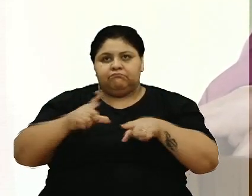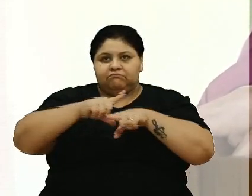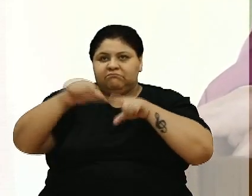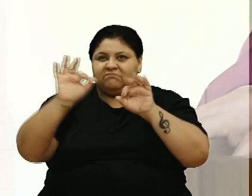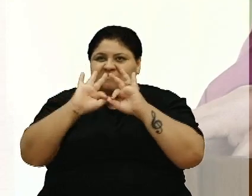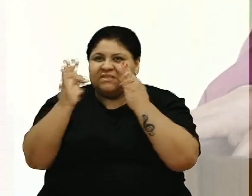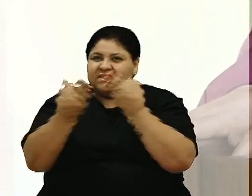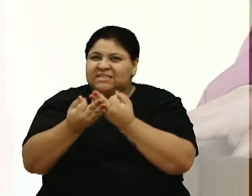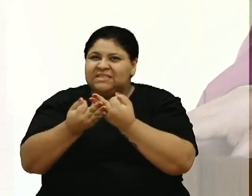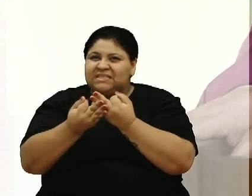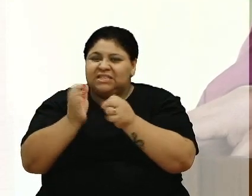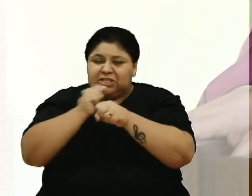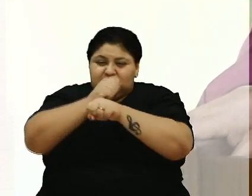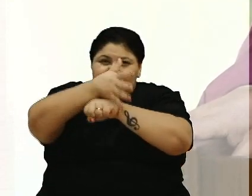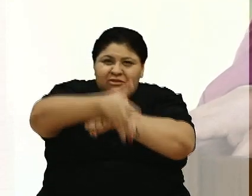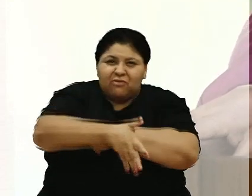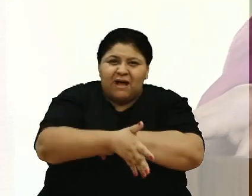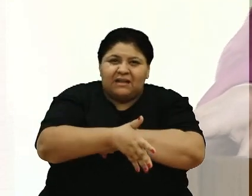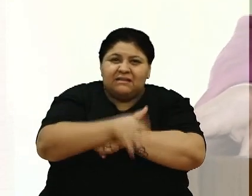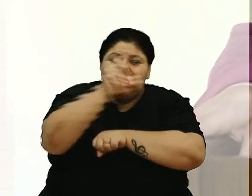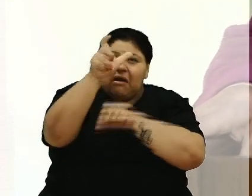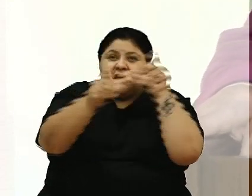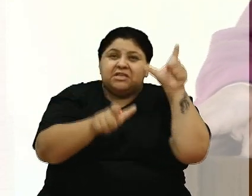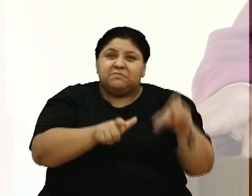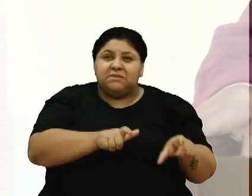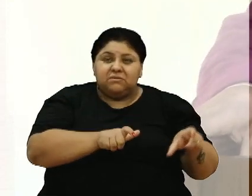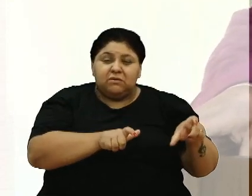nessa hora de madrugada, as pessoas estavam